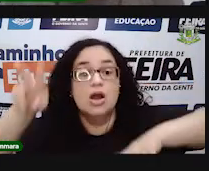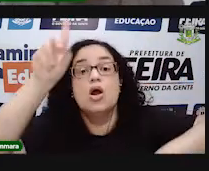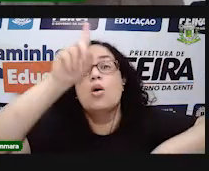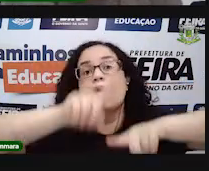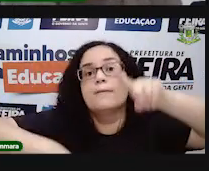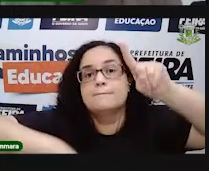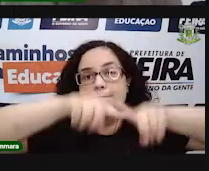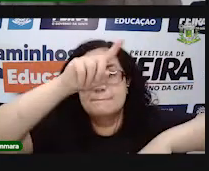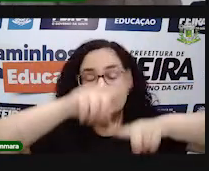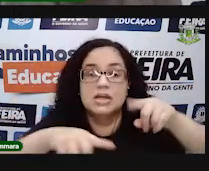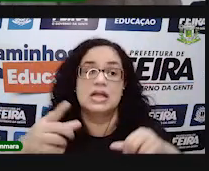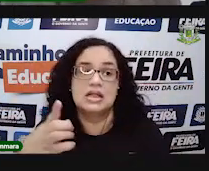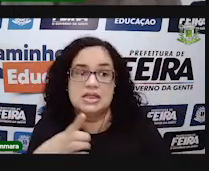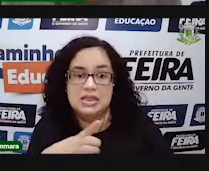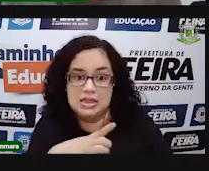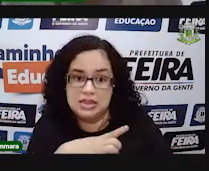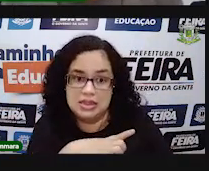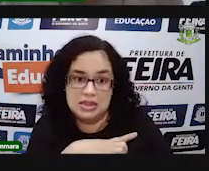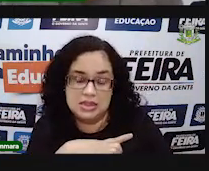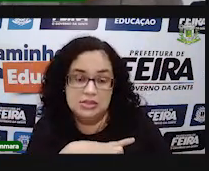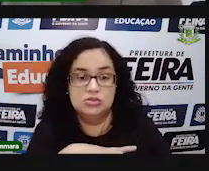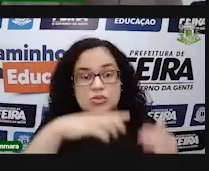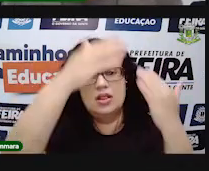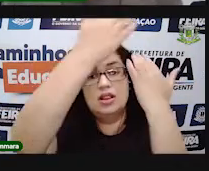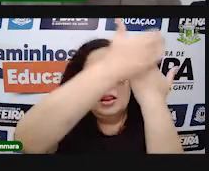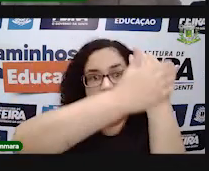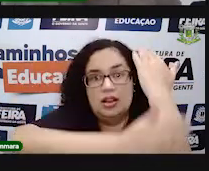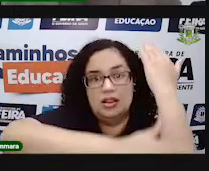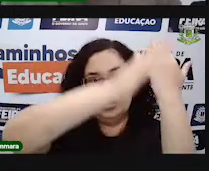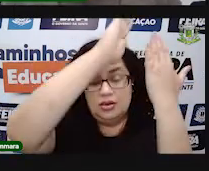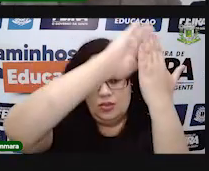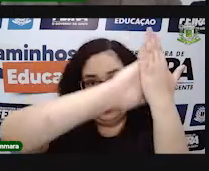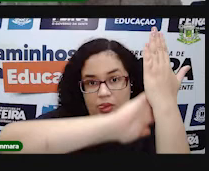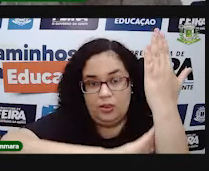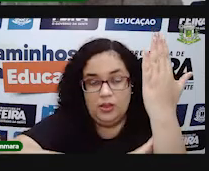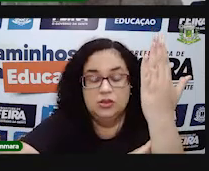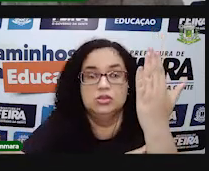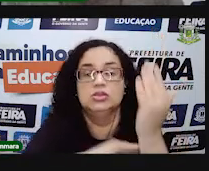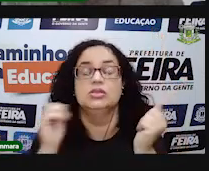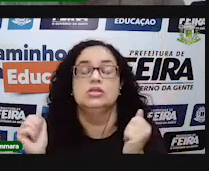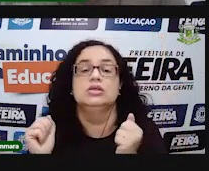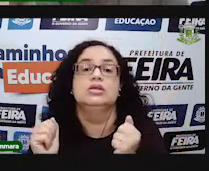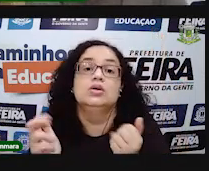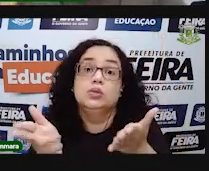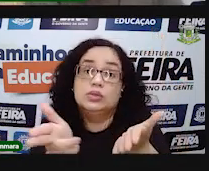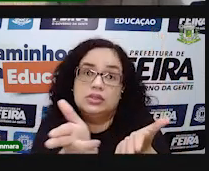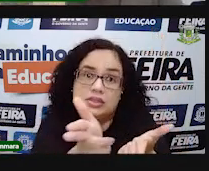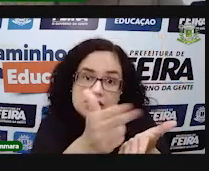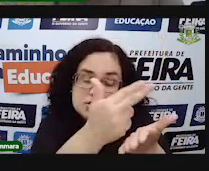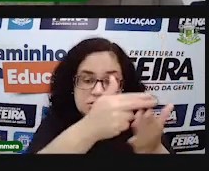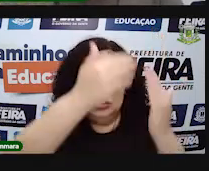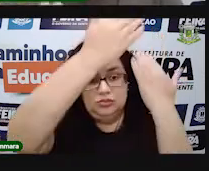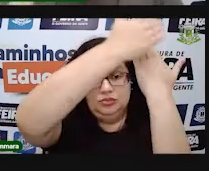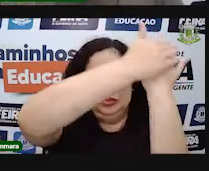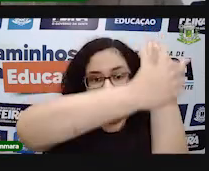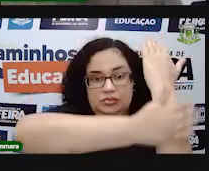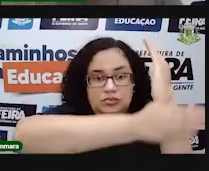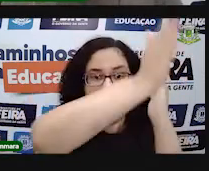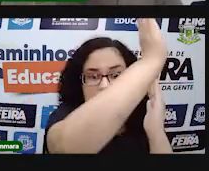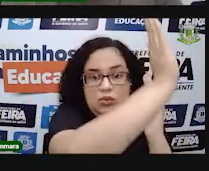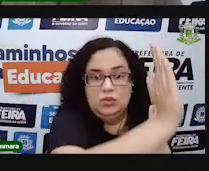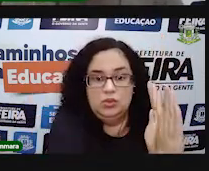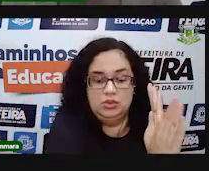tente ver se você consegue observar um objeto ou coisa que tenha em suas laterais